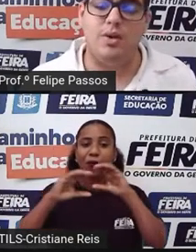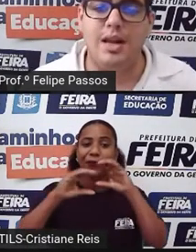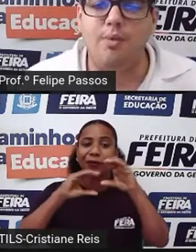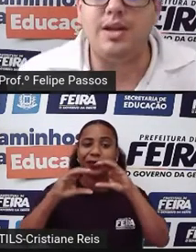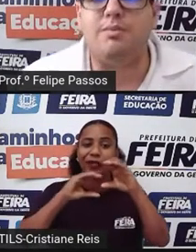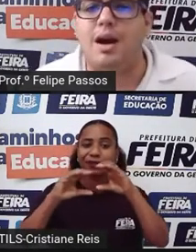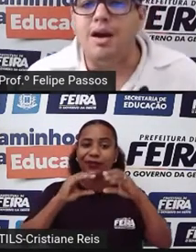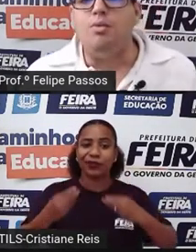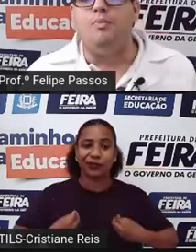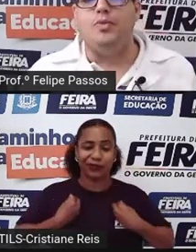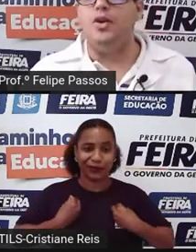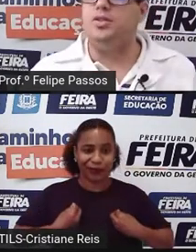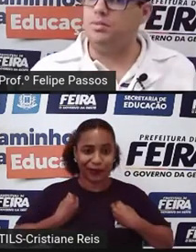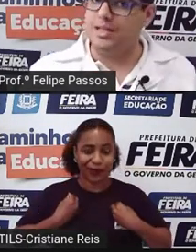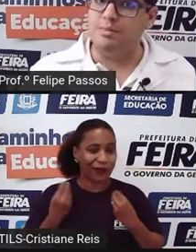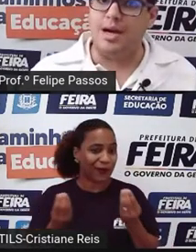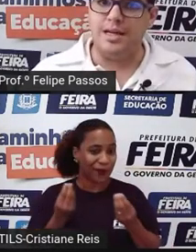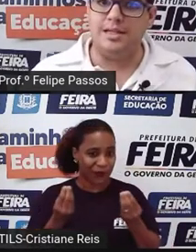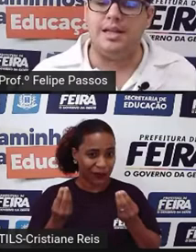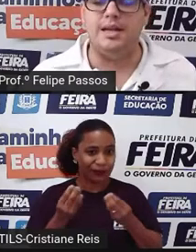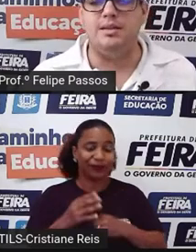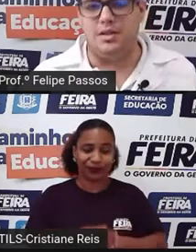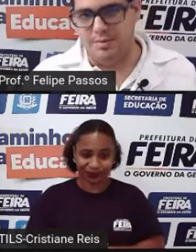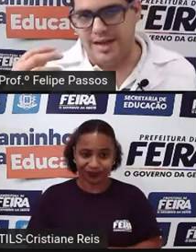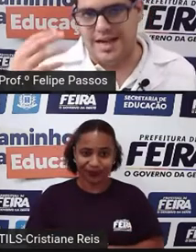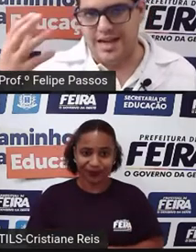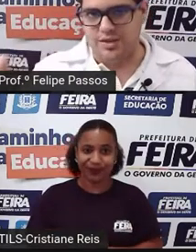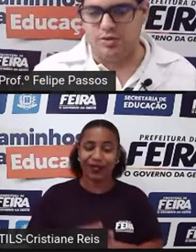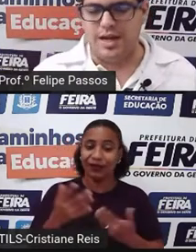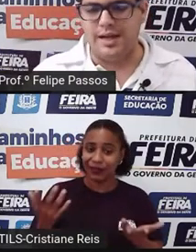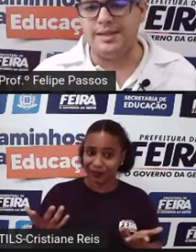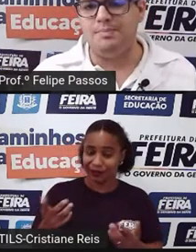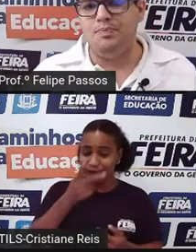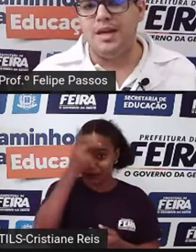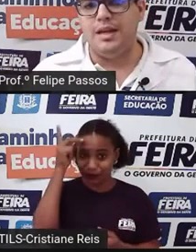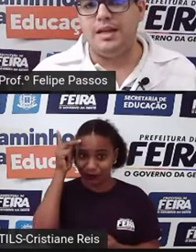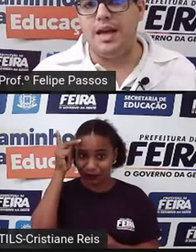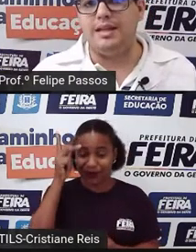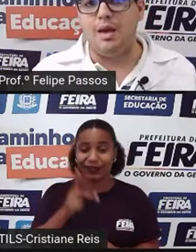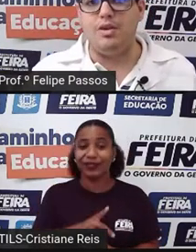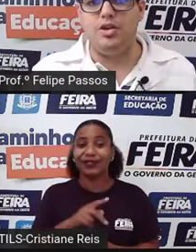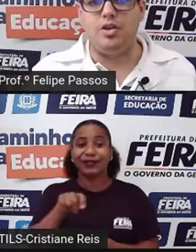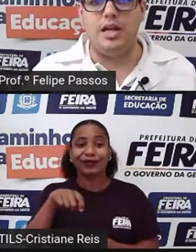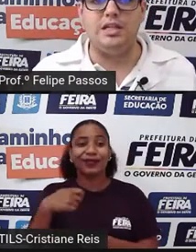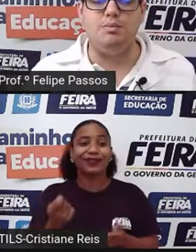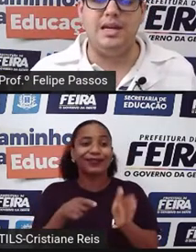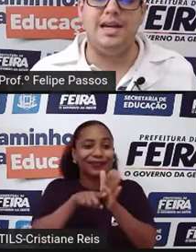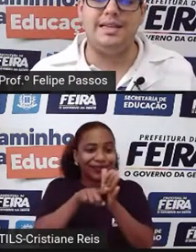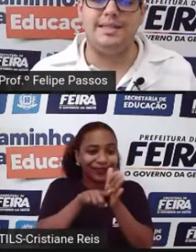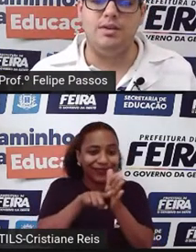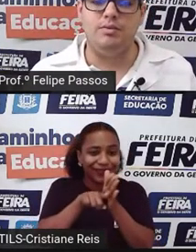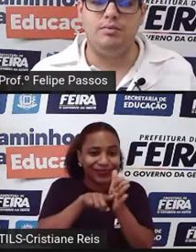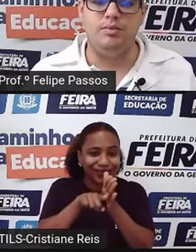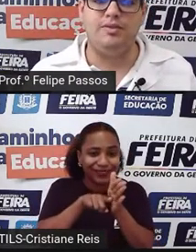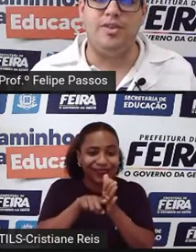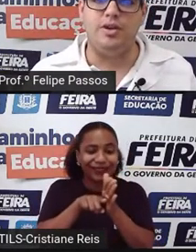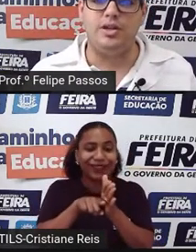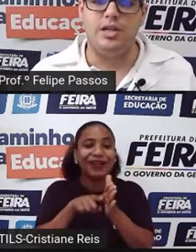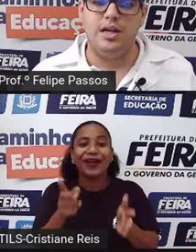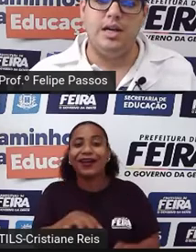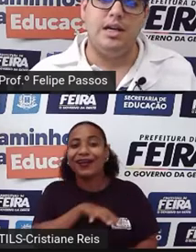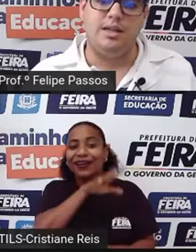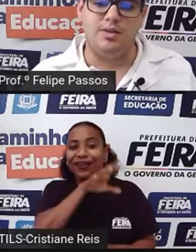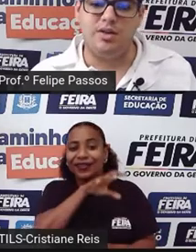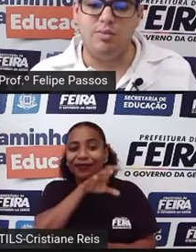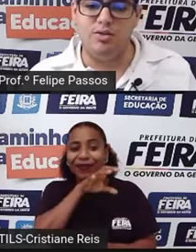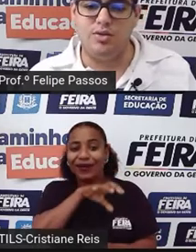humano, ele é um animal, nós somos animais, né? Animais racionais, que ele tem uma história de migração muito forte.